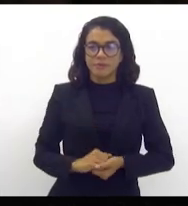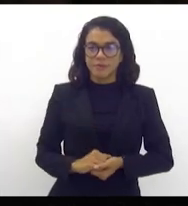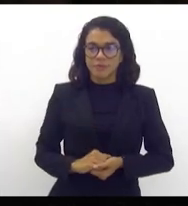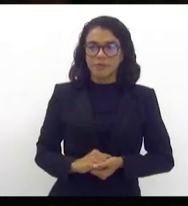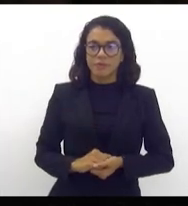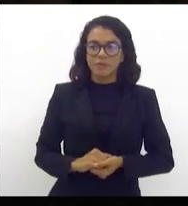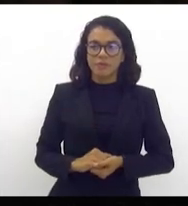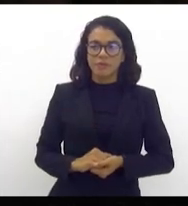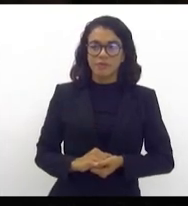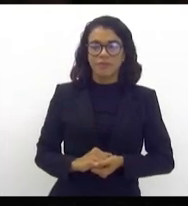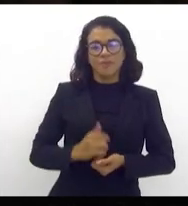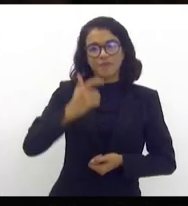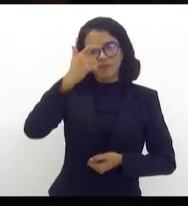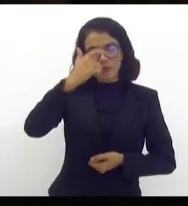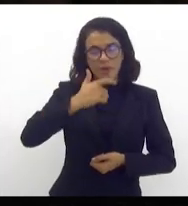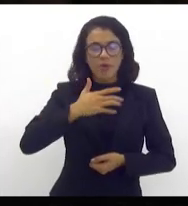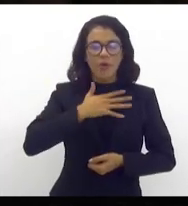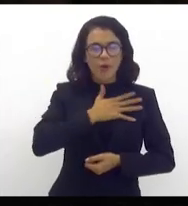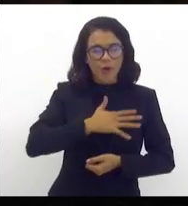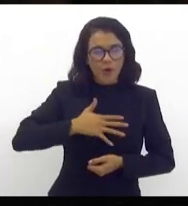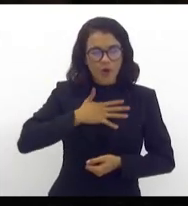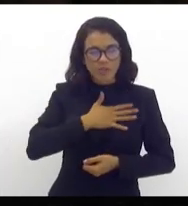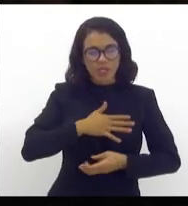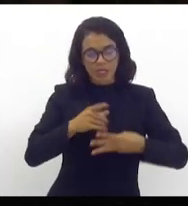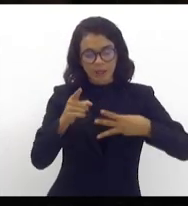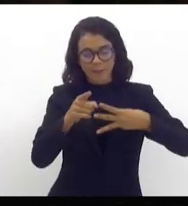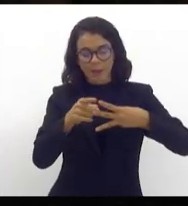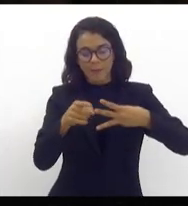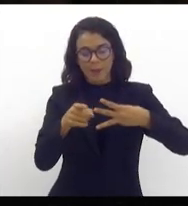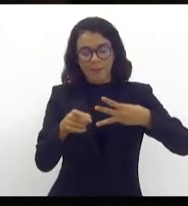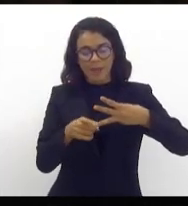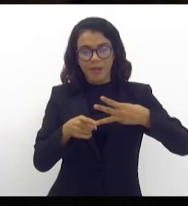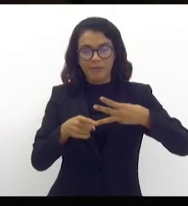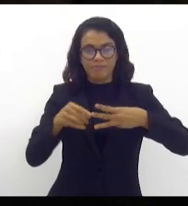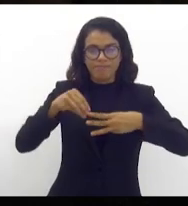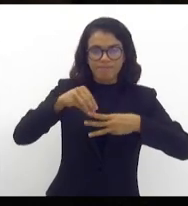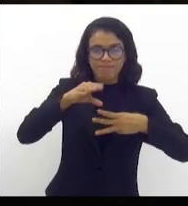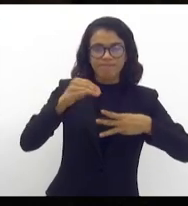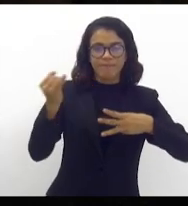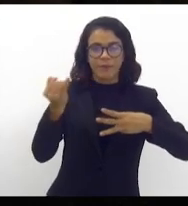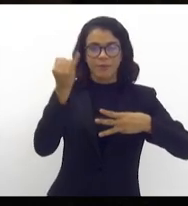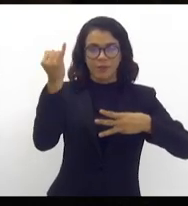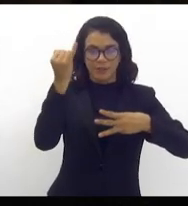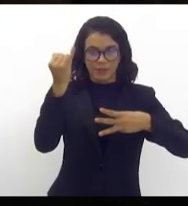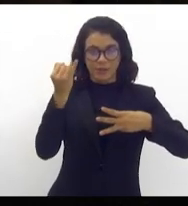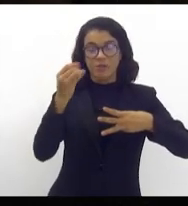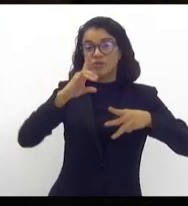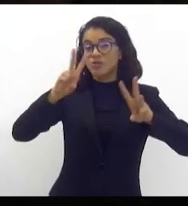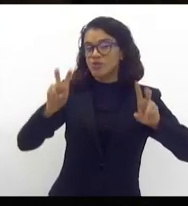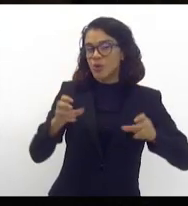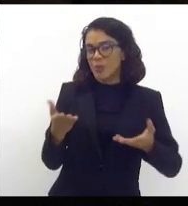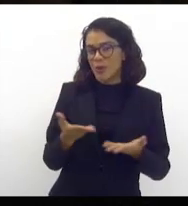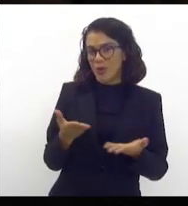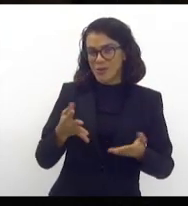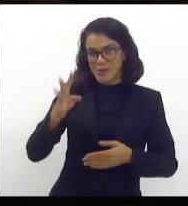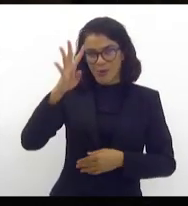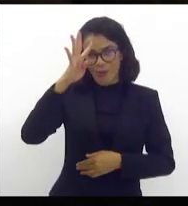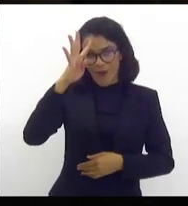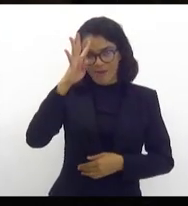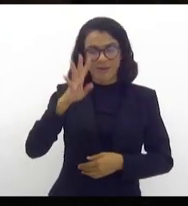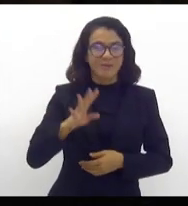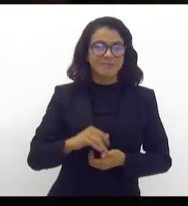eu queria fazer três registros sobre essa data. Quarta-feira,